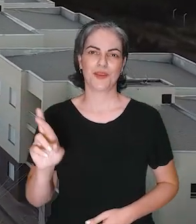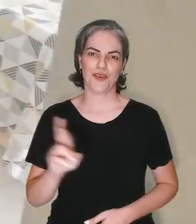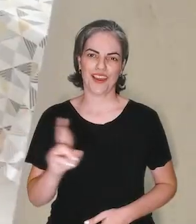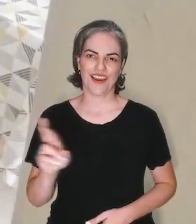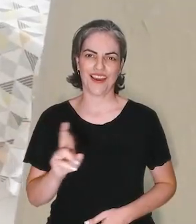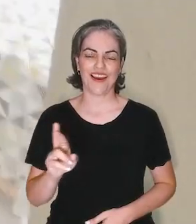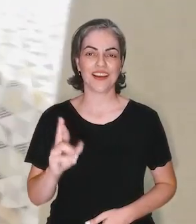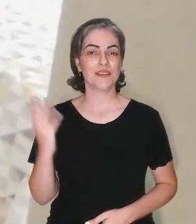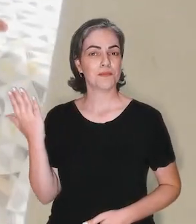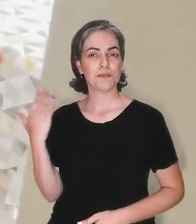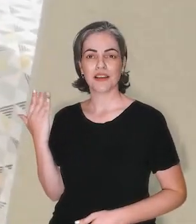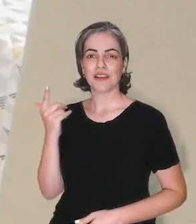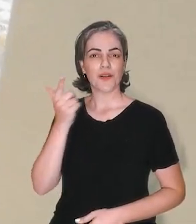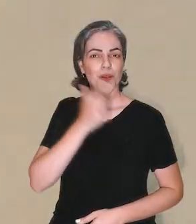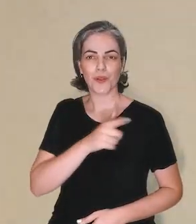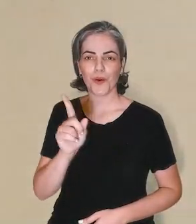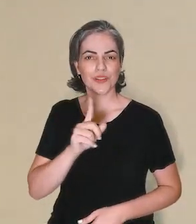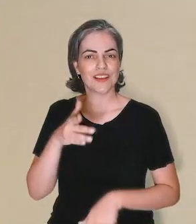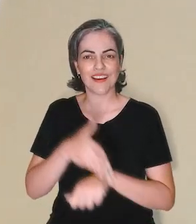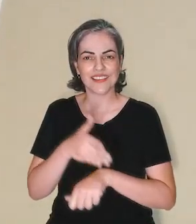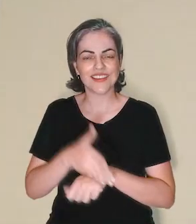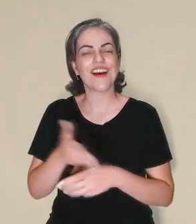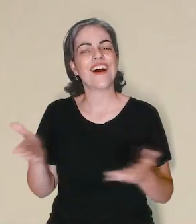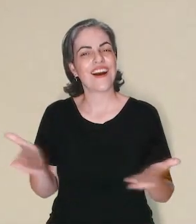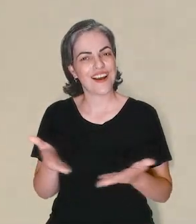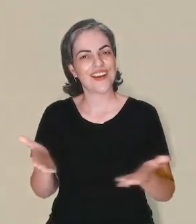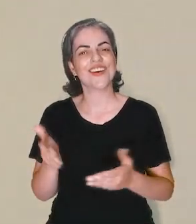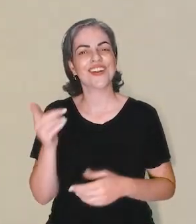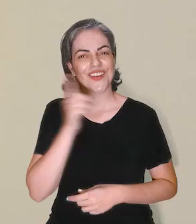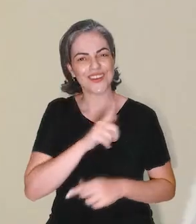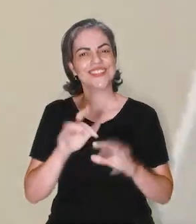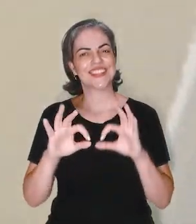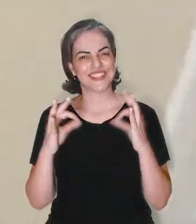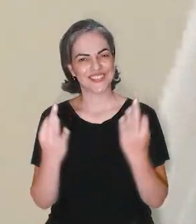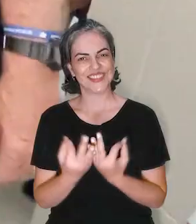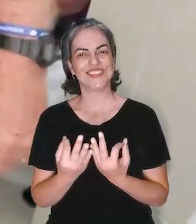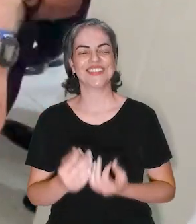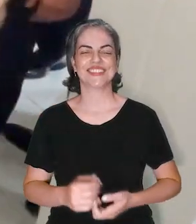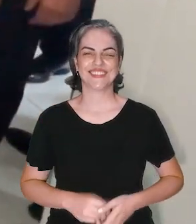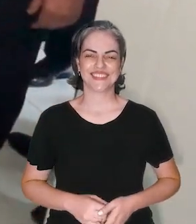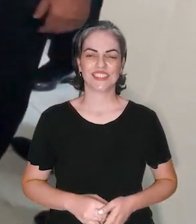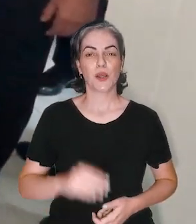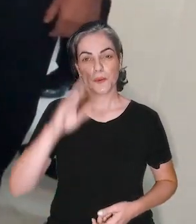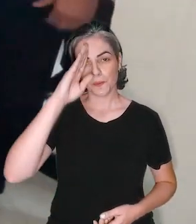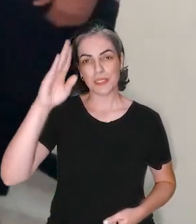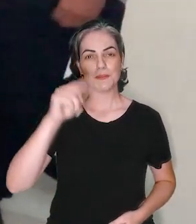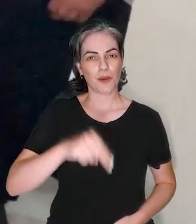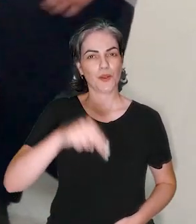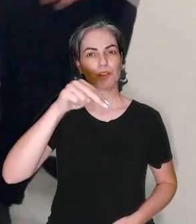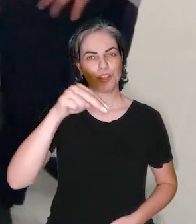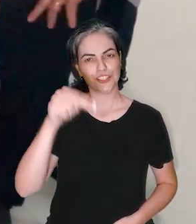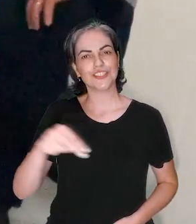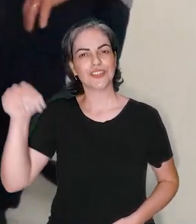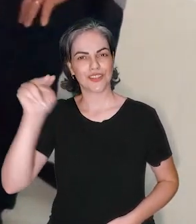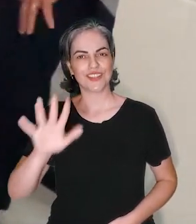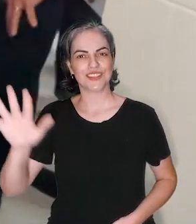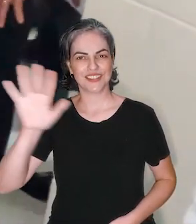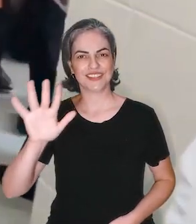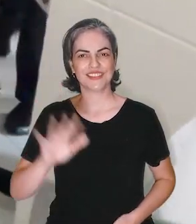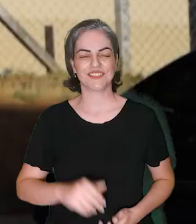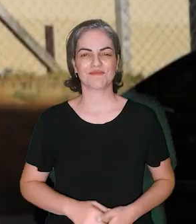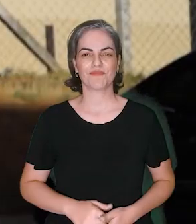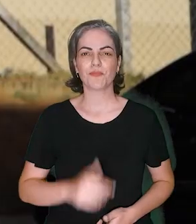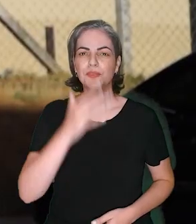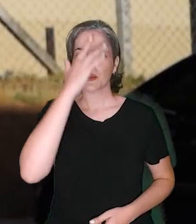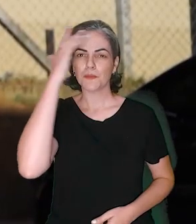incluindo famílias antes sem condições de acesso ao financiamento habitacional, especialmente nas regiões Norte e Nordeste.